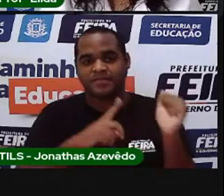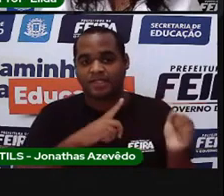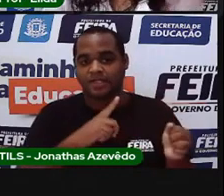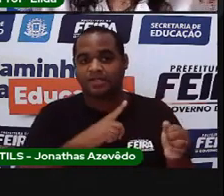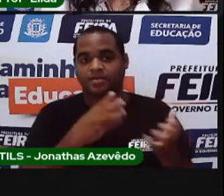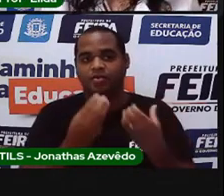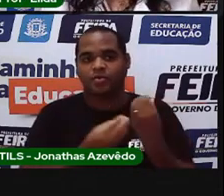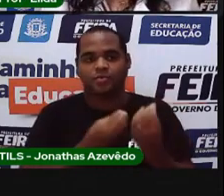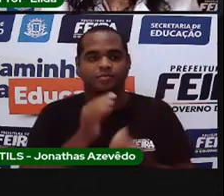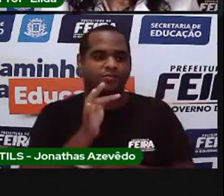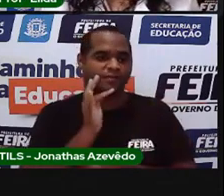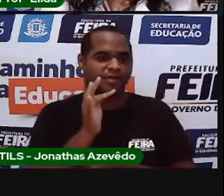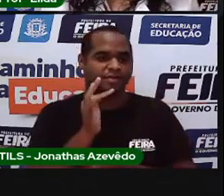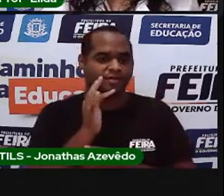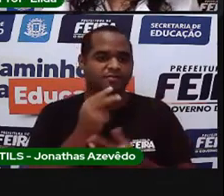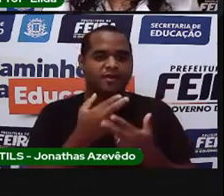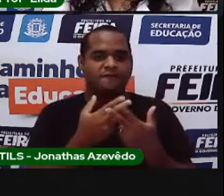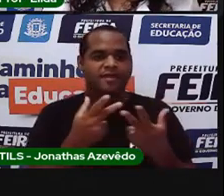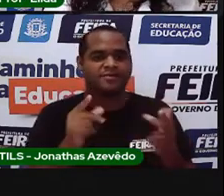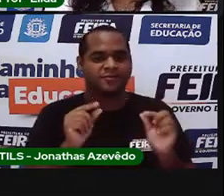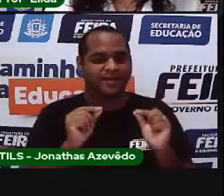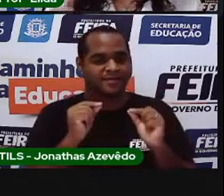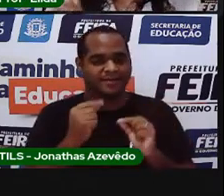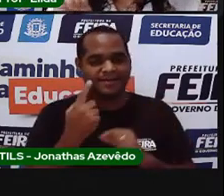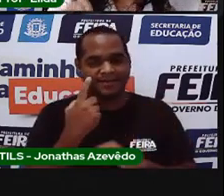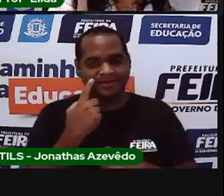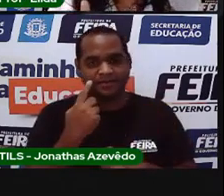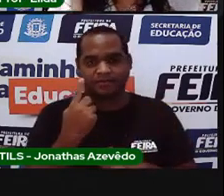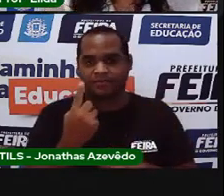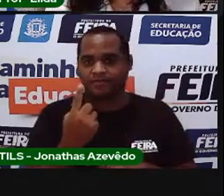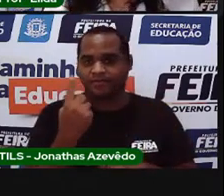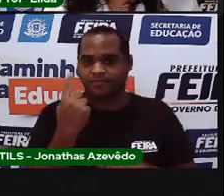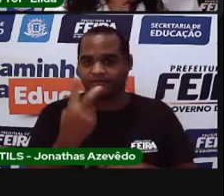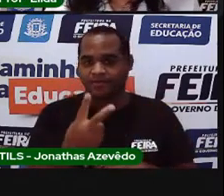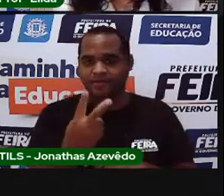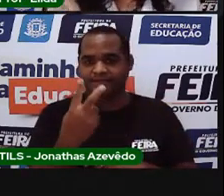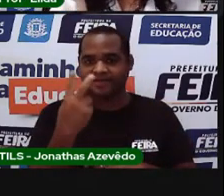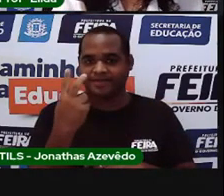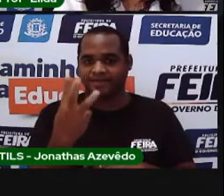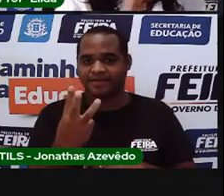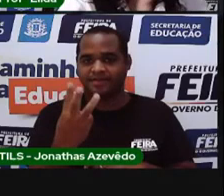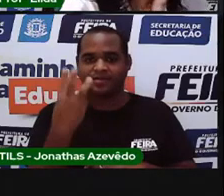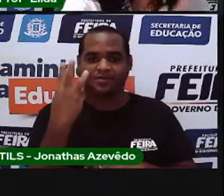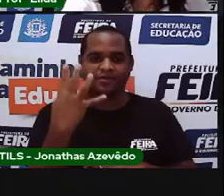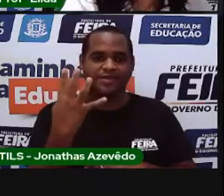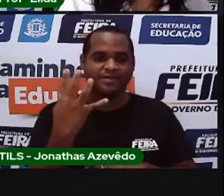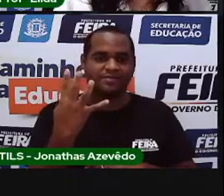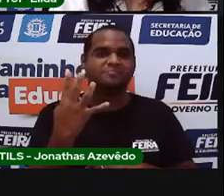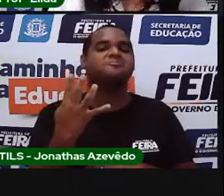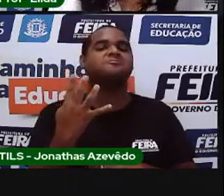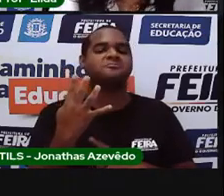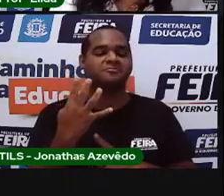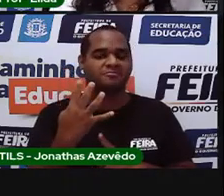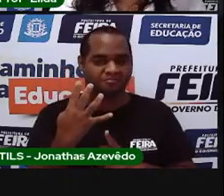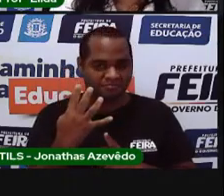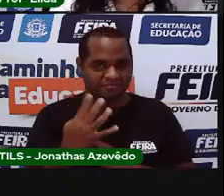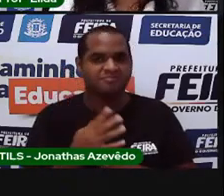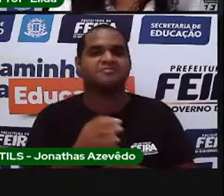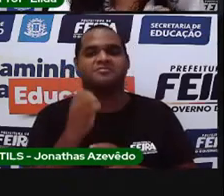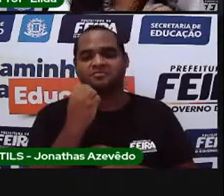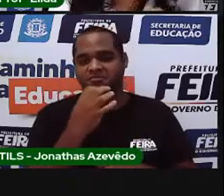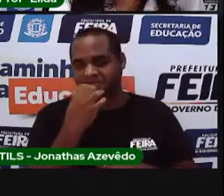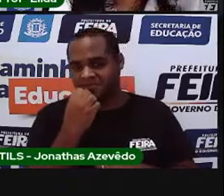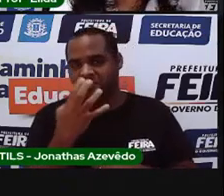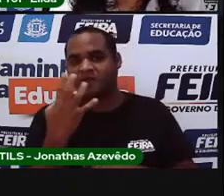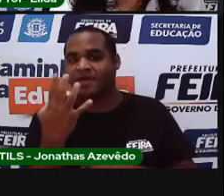naquelas frutas misturadas? Vamos contar? Um, dois, três, quatro. Isso mesmo.